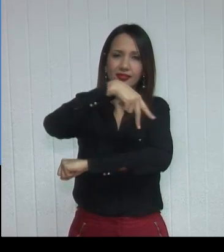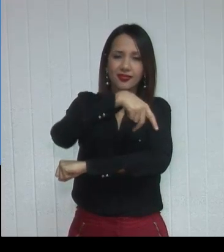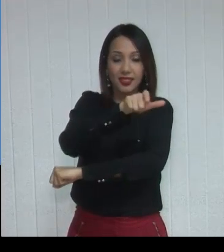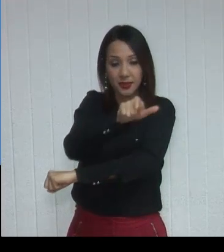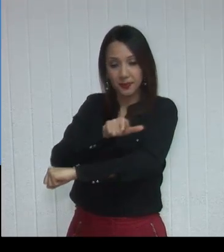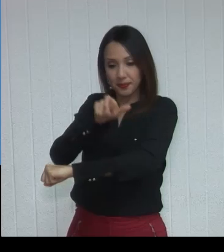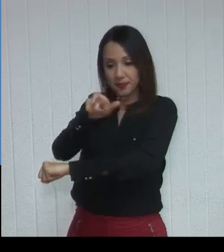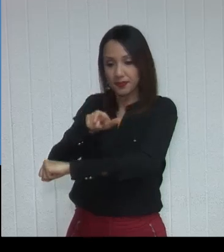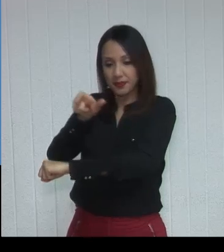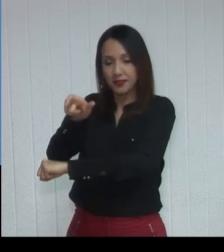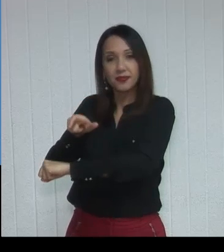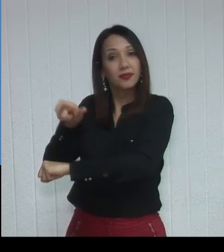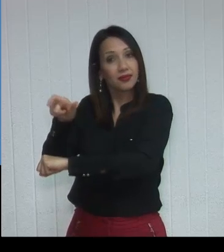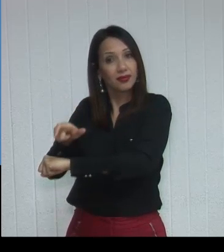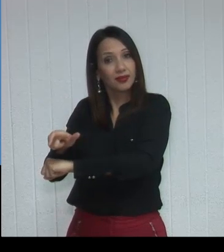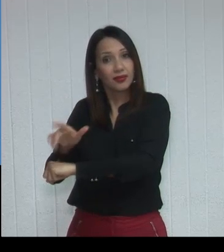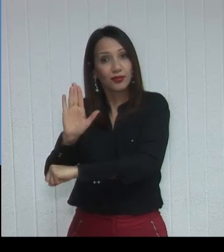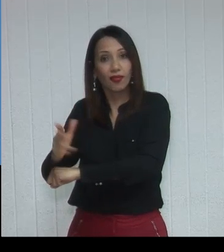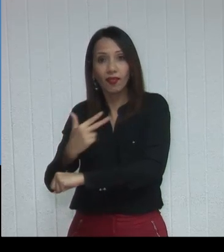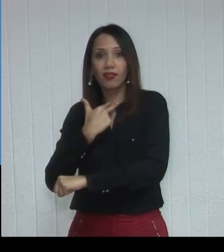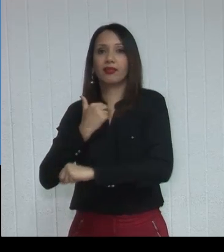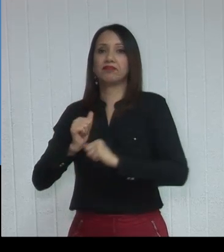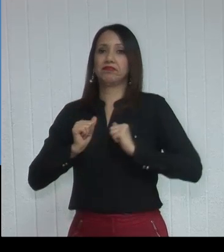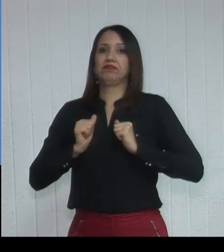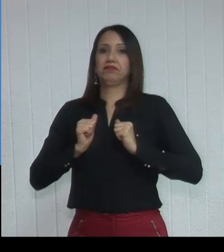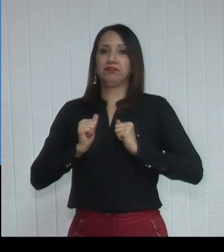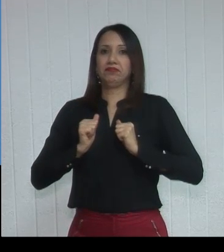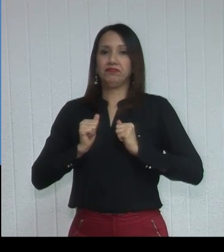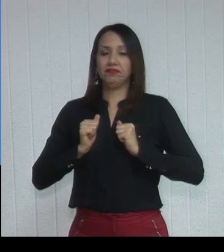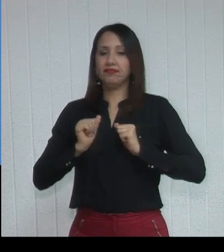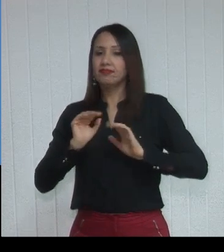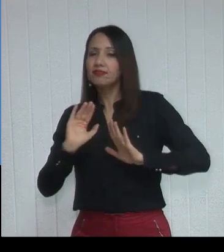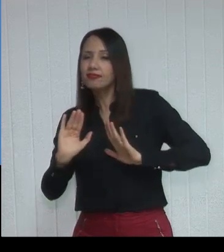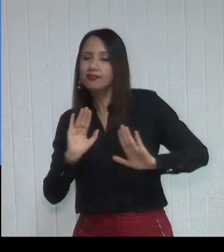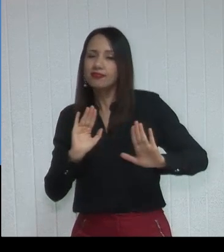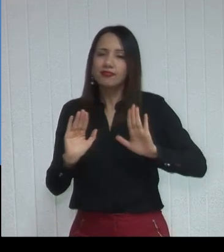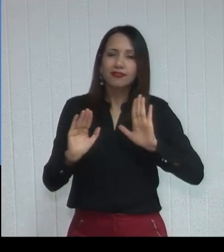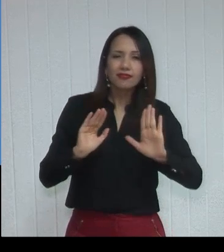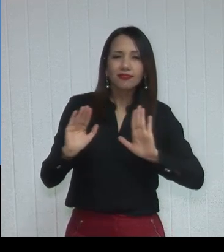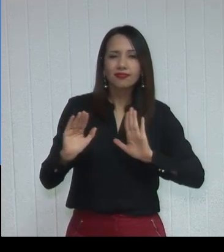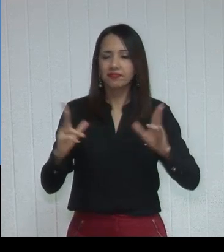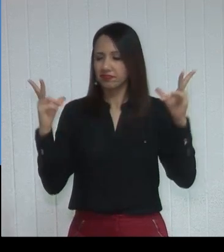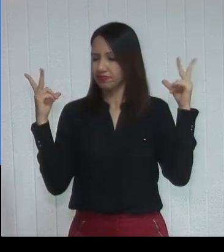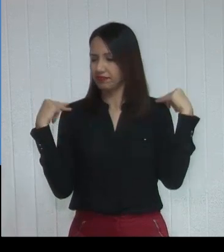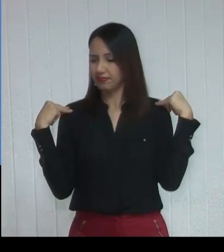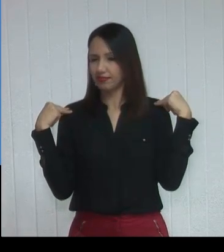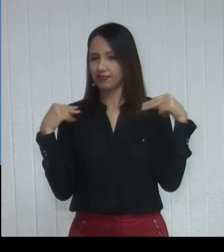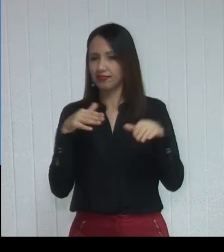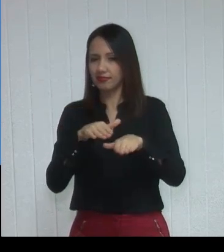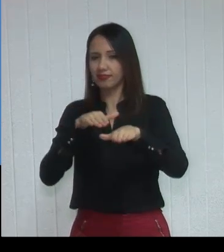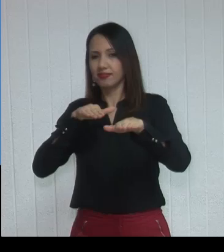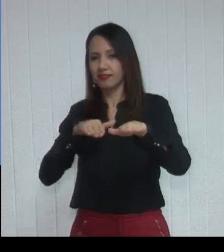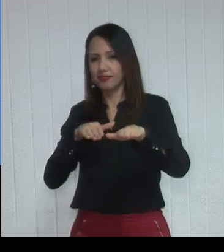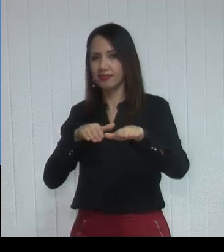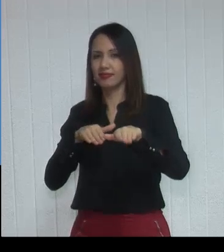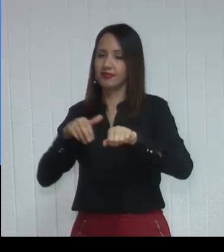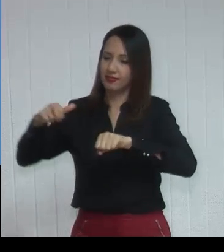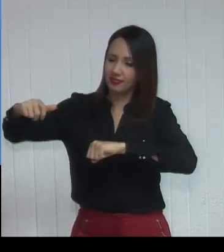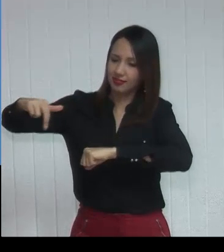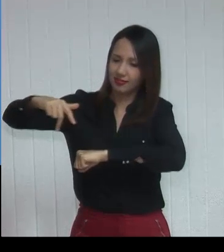a faixa de pedestres, querendo ou não, você já tem um certo cuidado, o motorista tem um certo cuidado. Então, quero agradecer